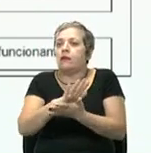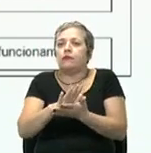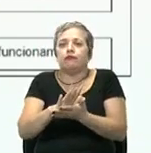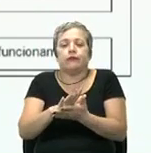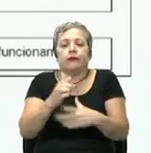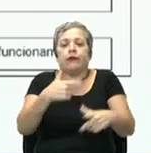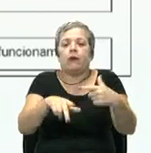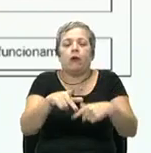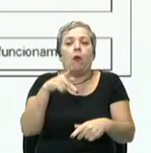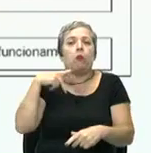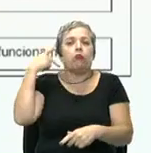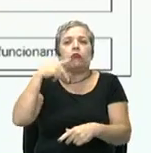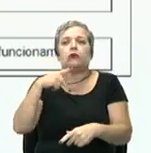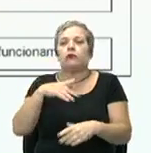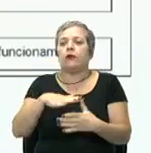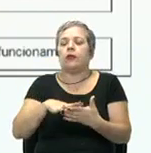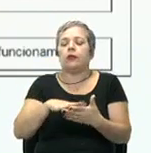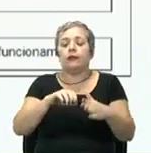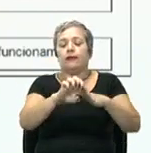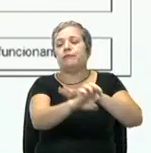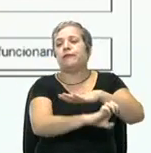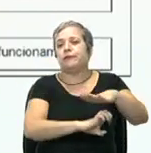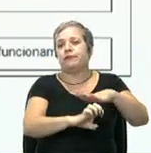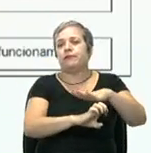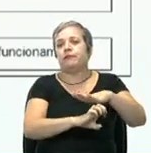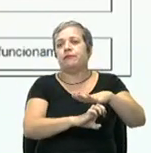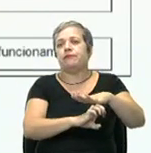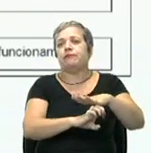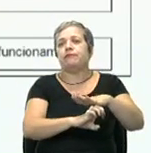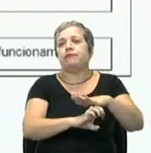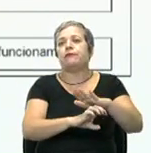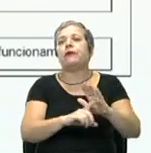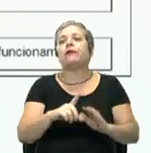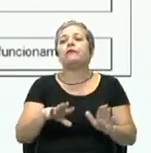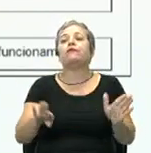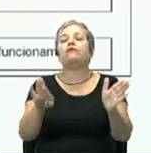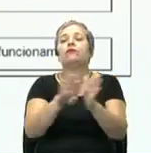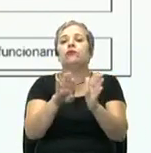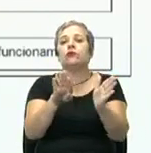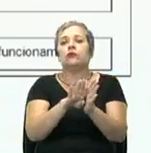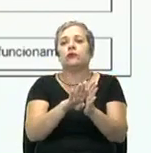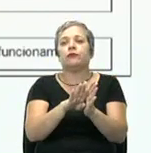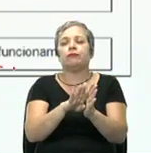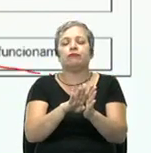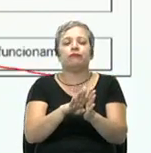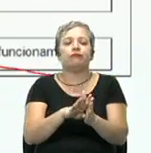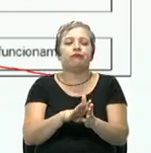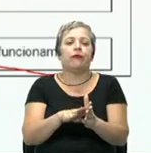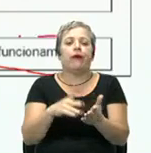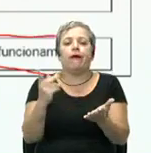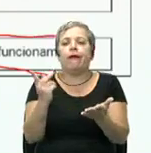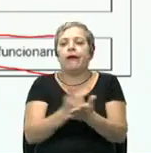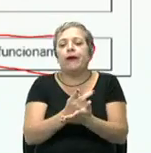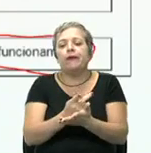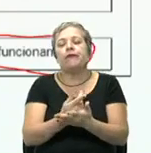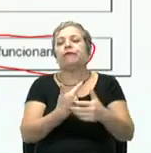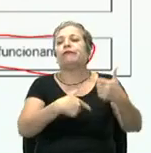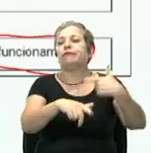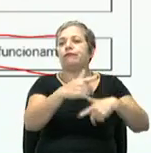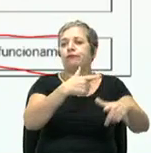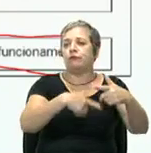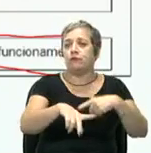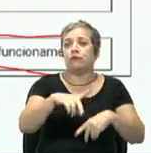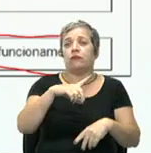trabalhar com a política dentro da organização. E isso vai levar ao quê? A imprevisibilidade do funcionamento.